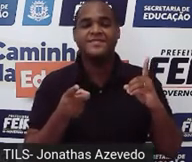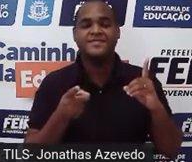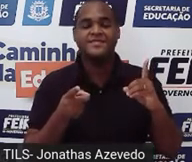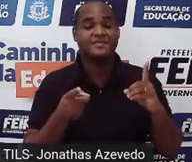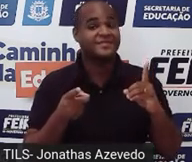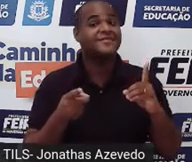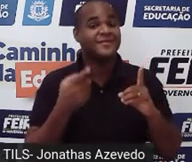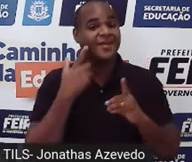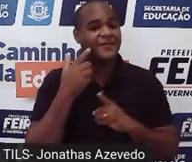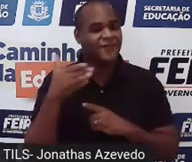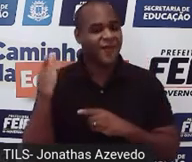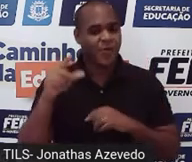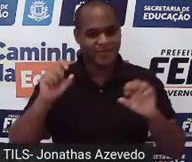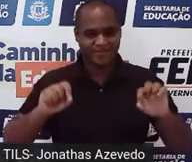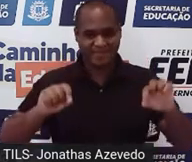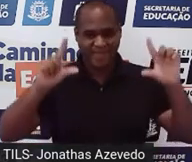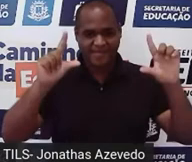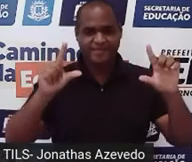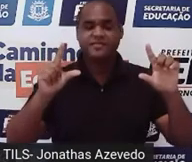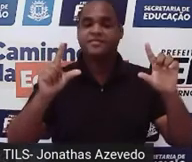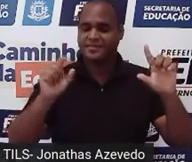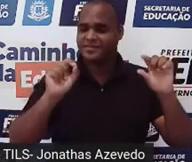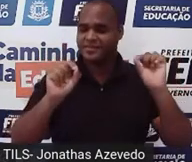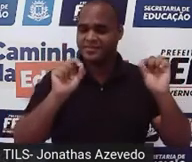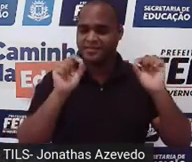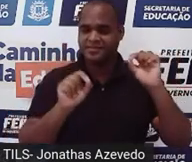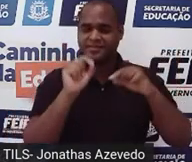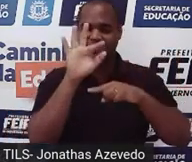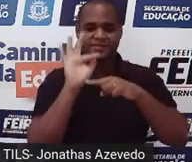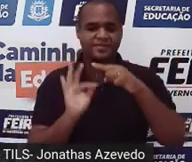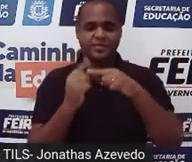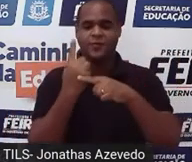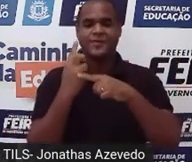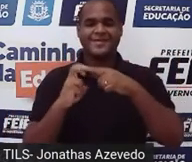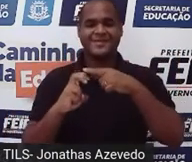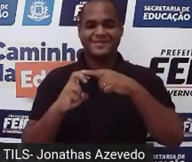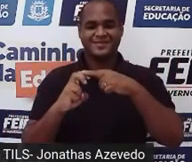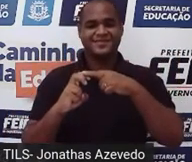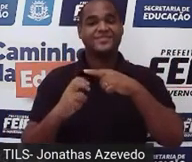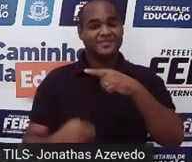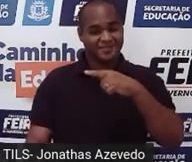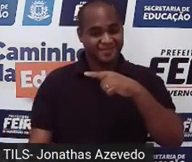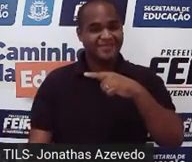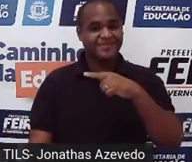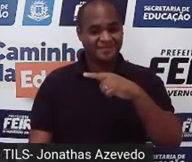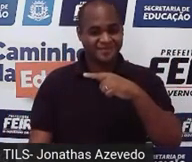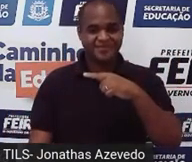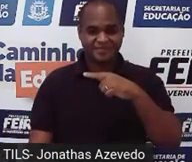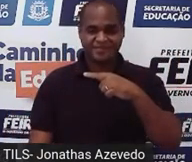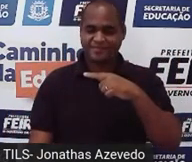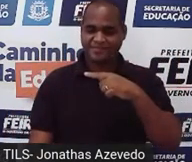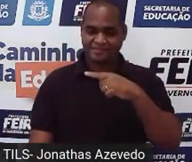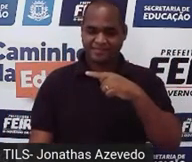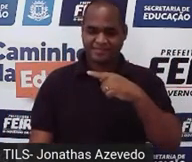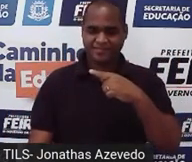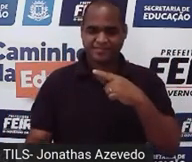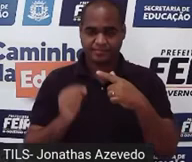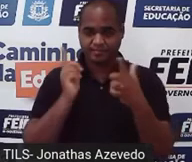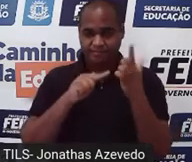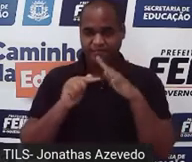Vamos lá. Próxima tela é a fração 1 quinto. Olha só. De cinco